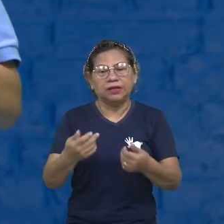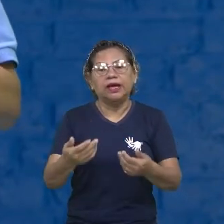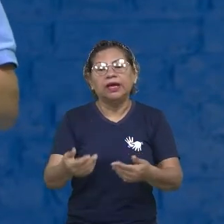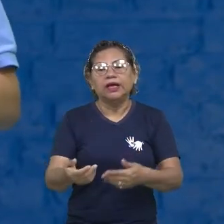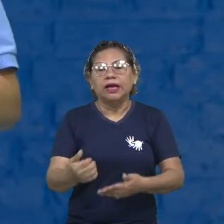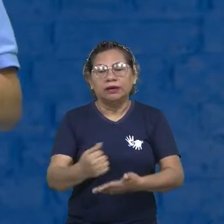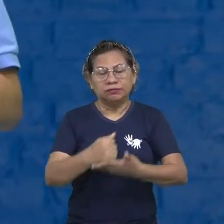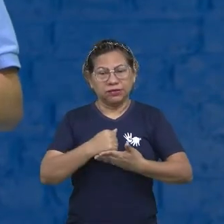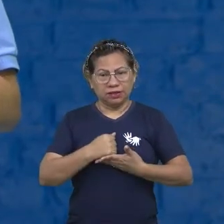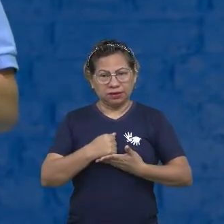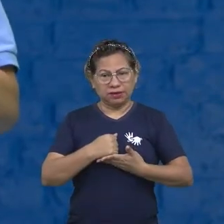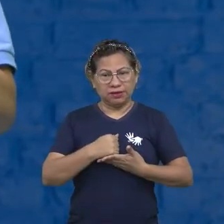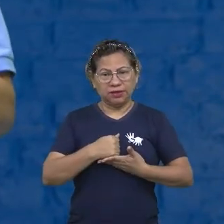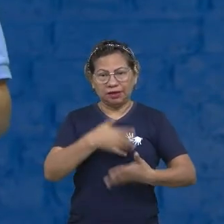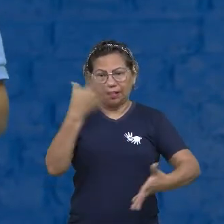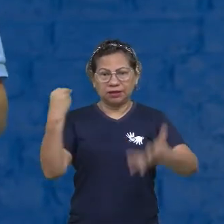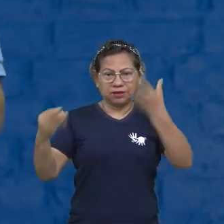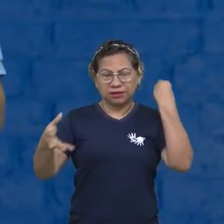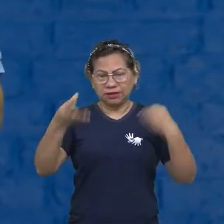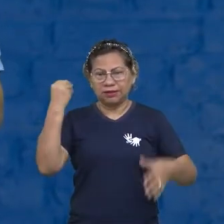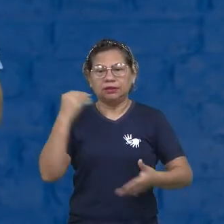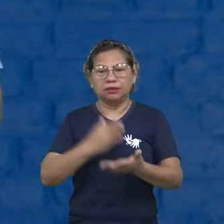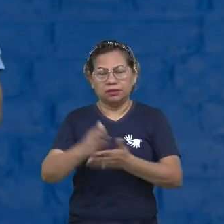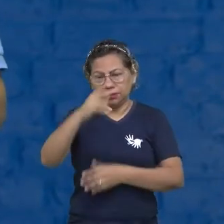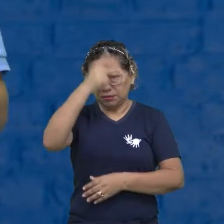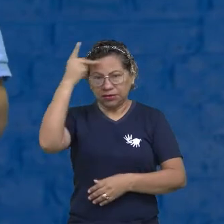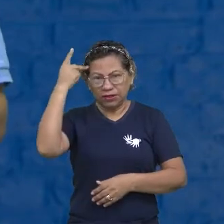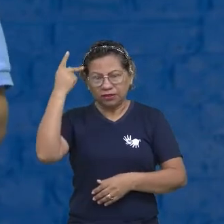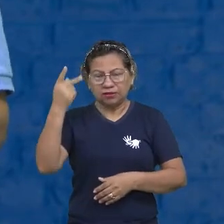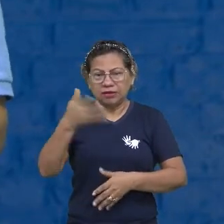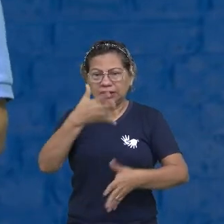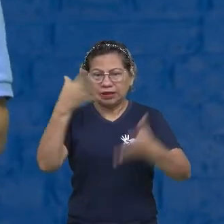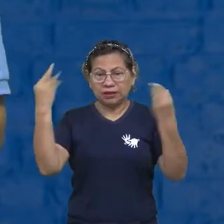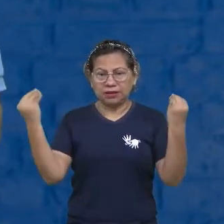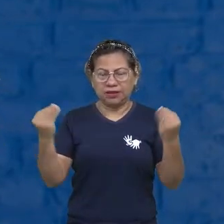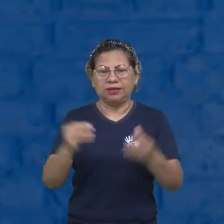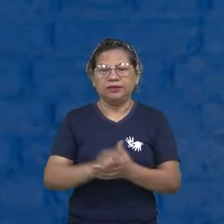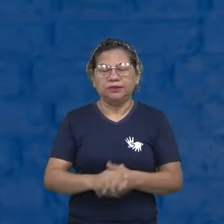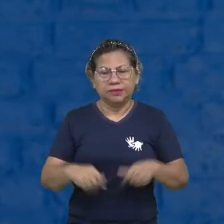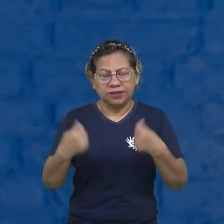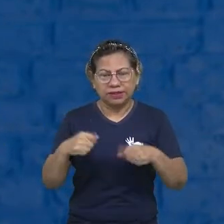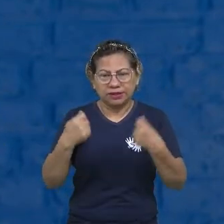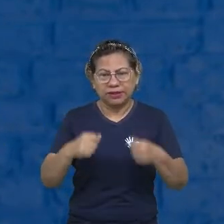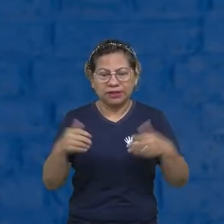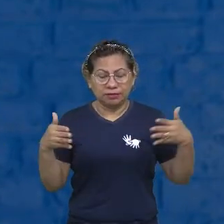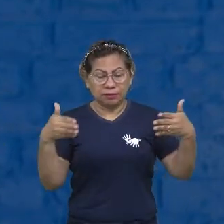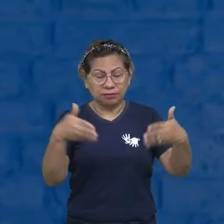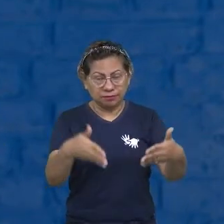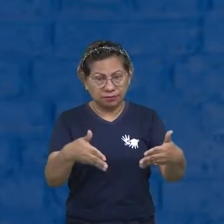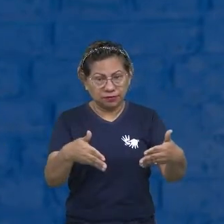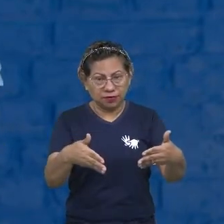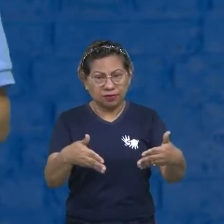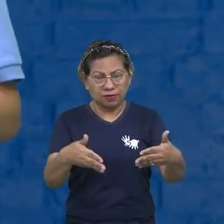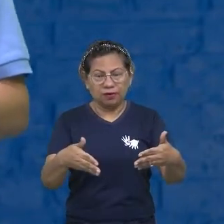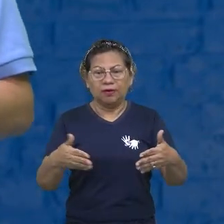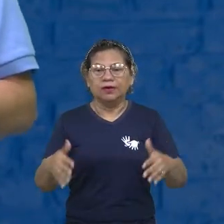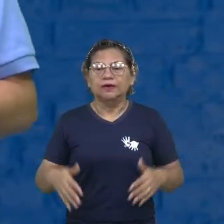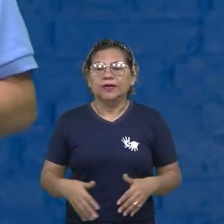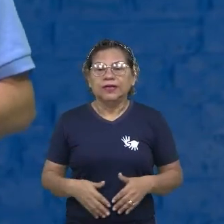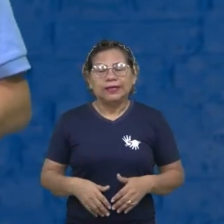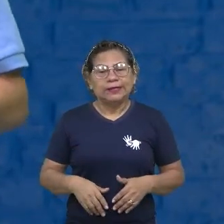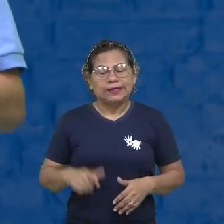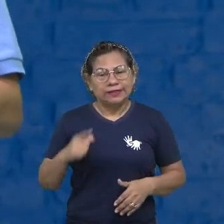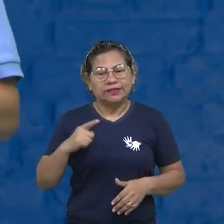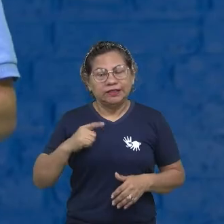Então, nunca esquecer, porque tem gente que esquece. Não devemos esquecer. Então, determinação, autocontrole, entusiasmo, empregabilidade,